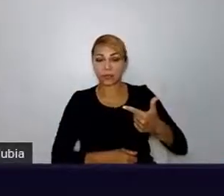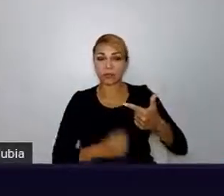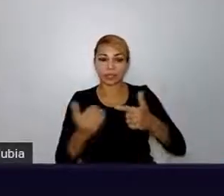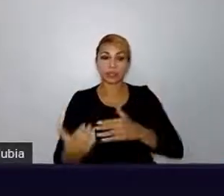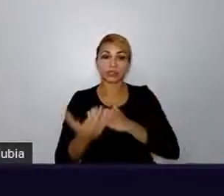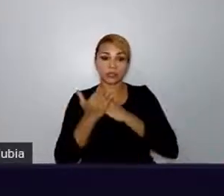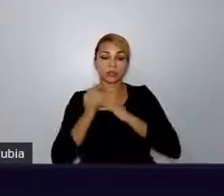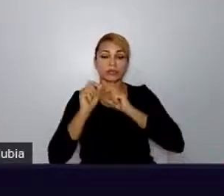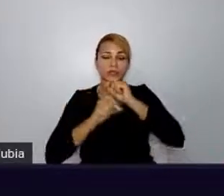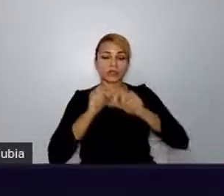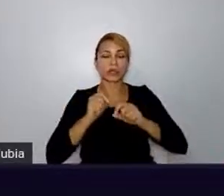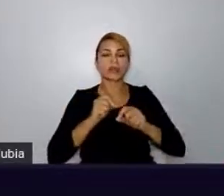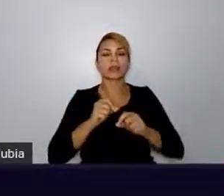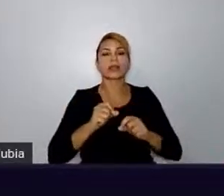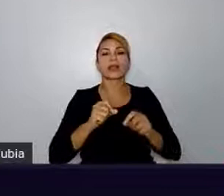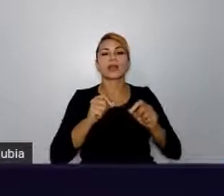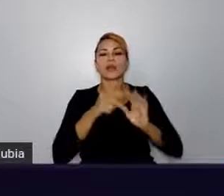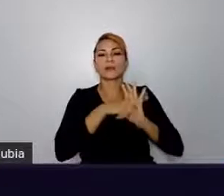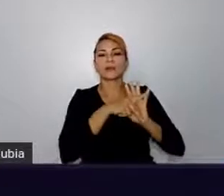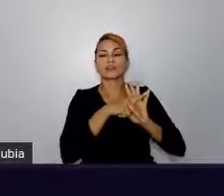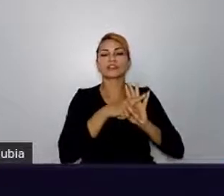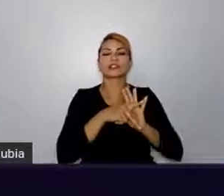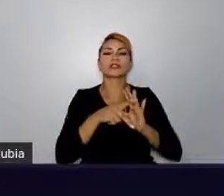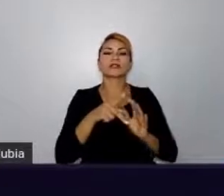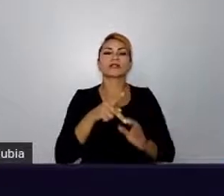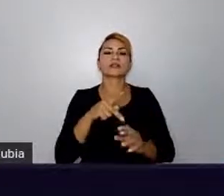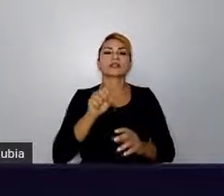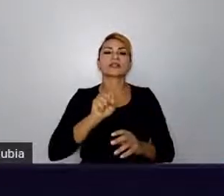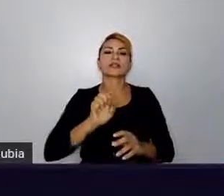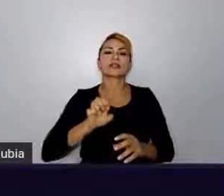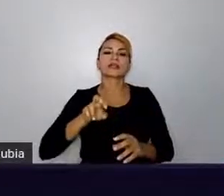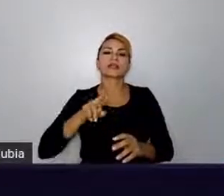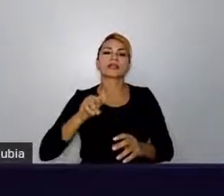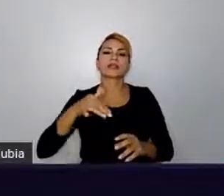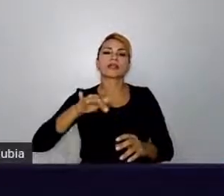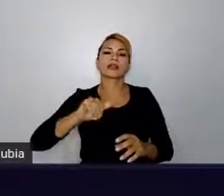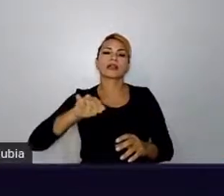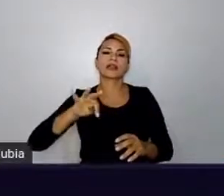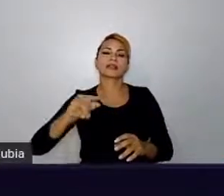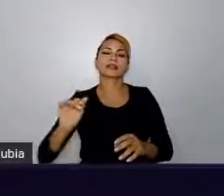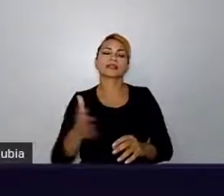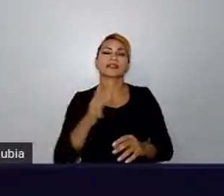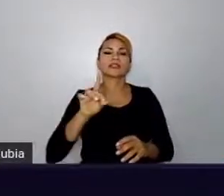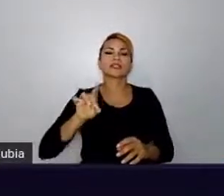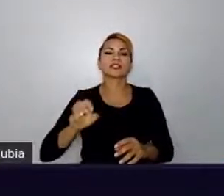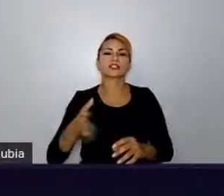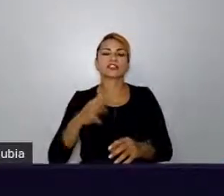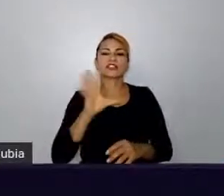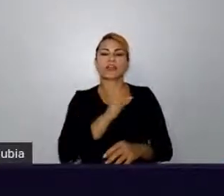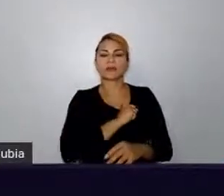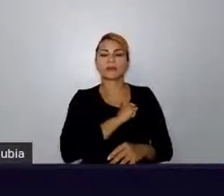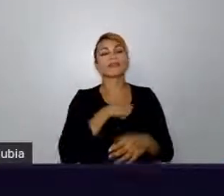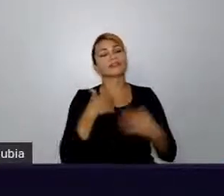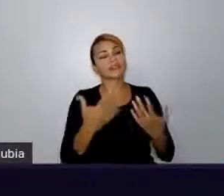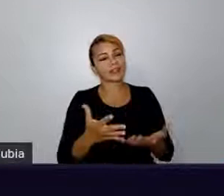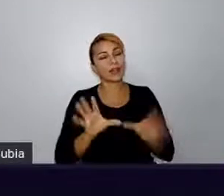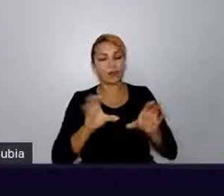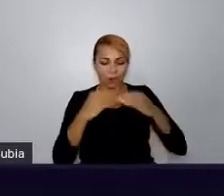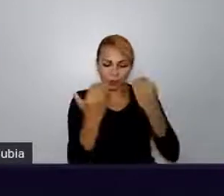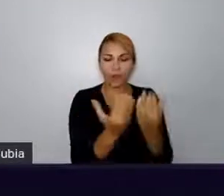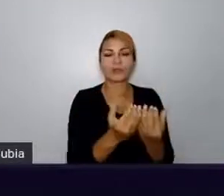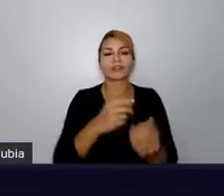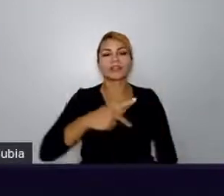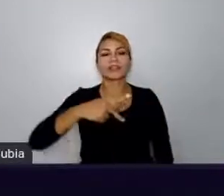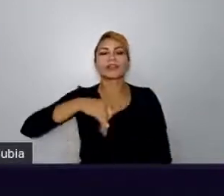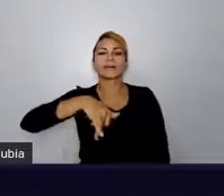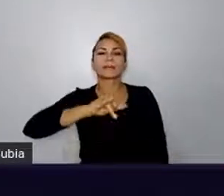em várias outras linguagens e participado de várias outras comunidades, mas foi a comunidade Python que me empoderou, que fez com que eu me sentisse em um